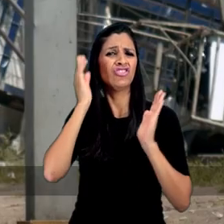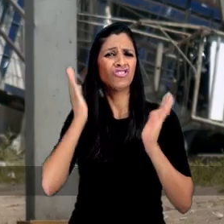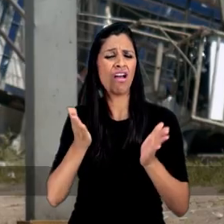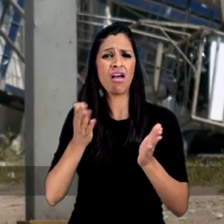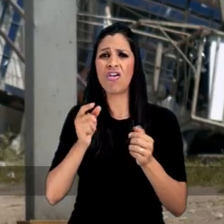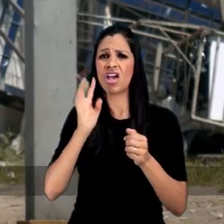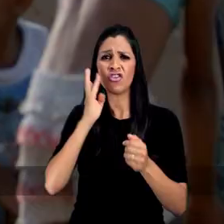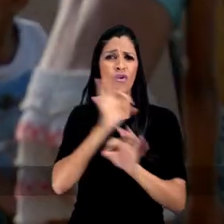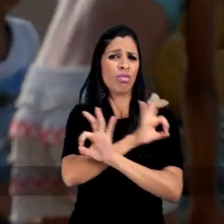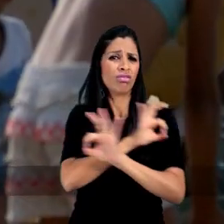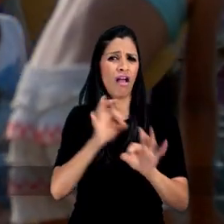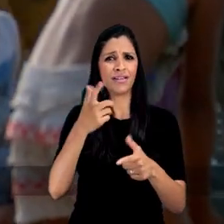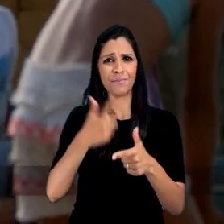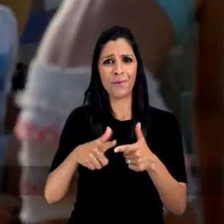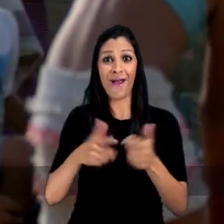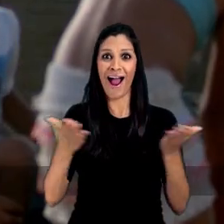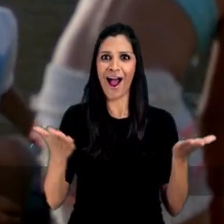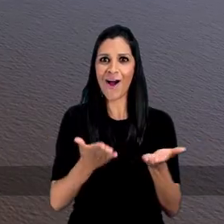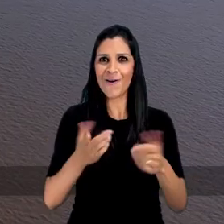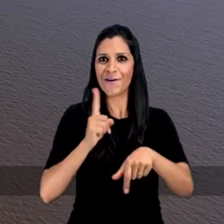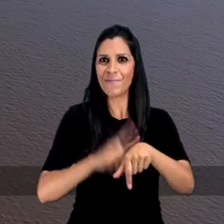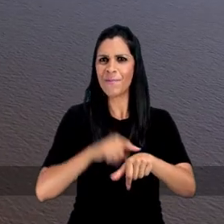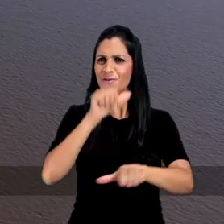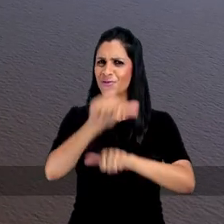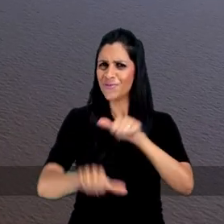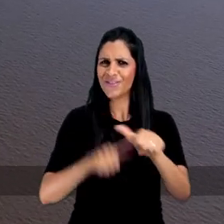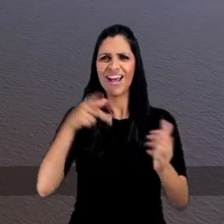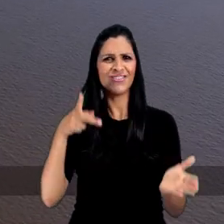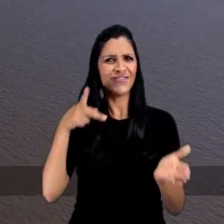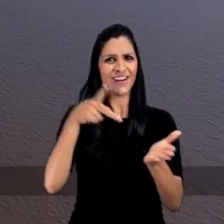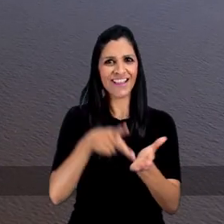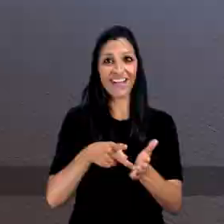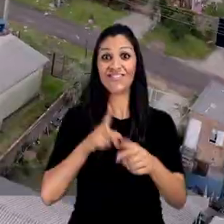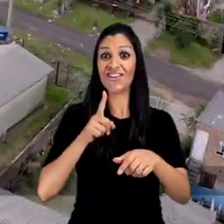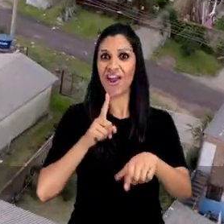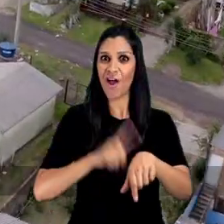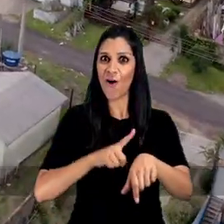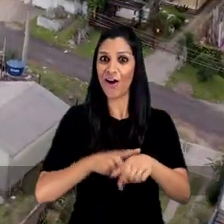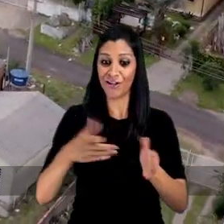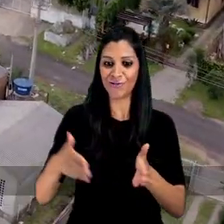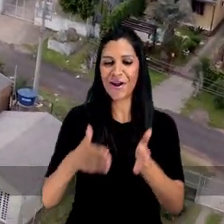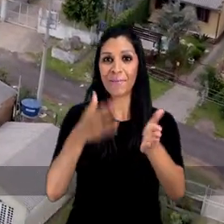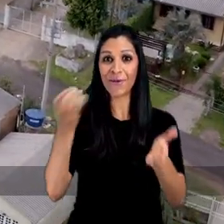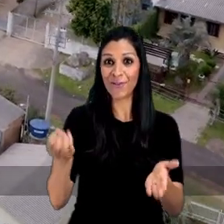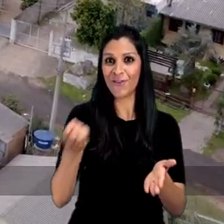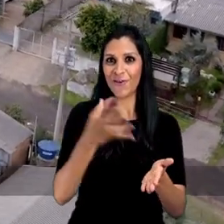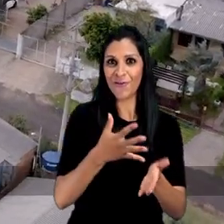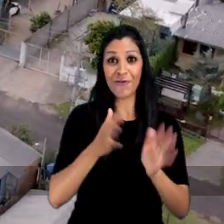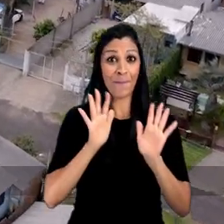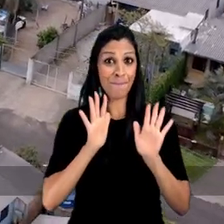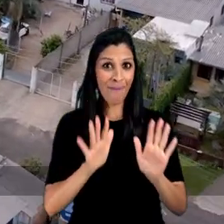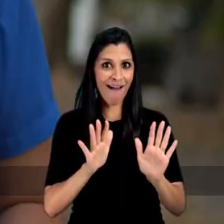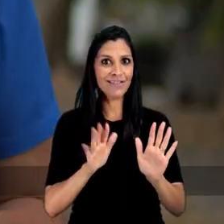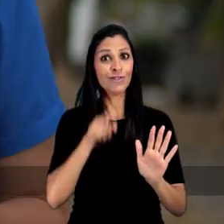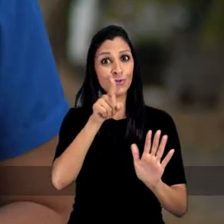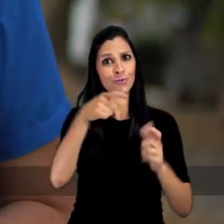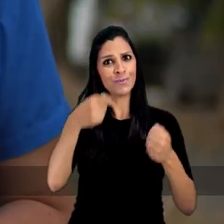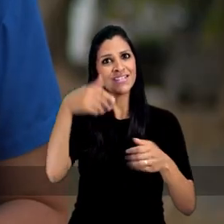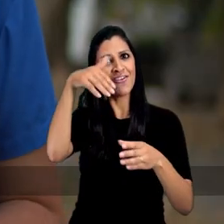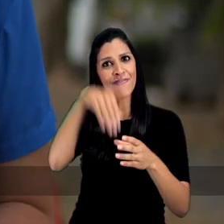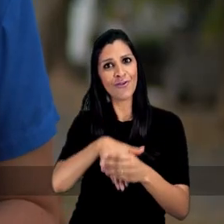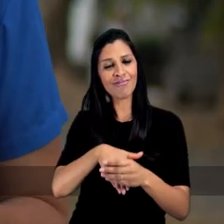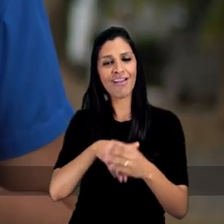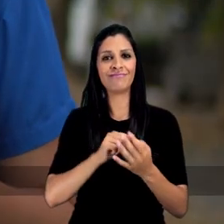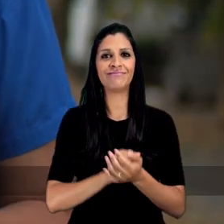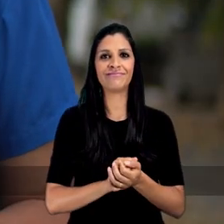sua chance e não resolveram os problemas. Agora é hora de mudar de verdade. É hora de um caminho novo. Mas para